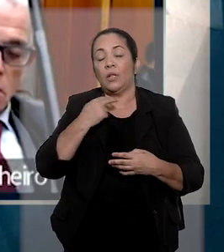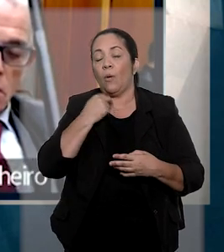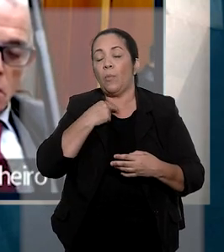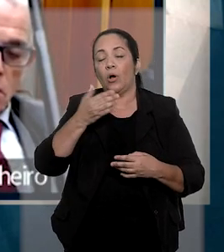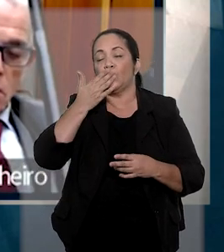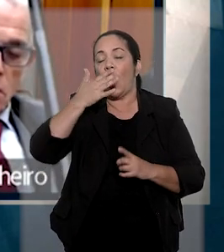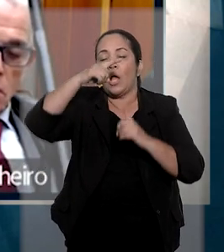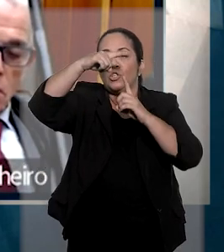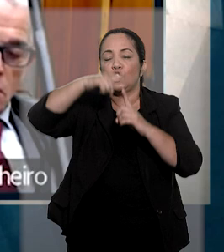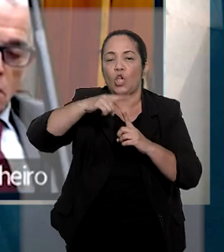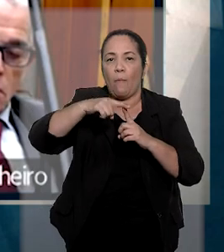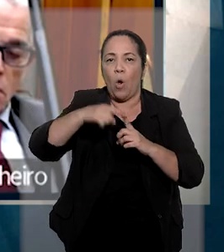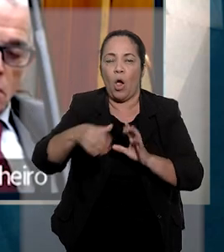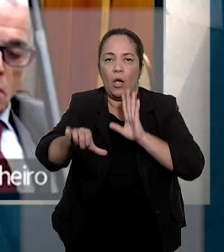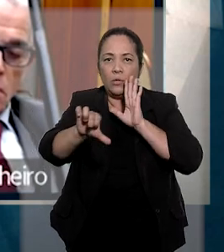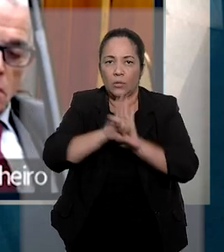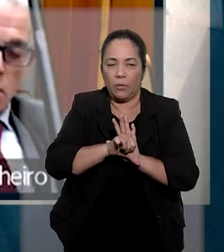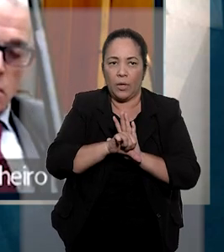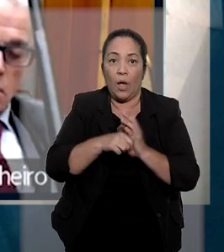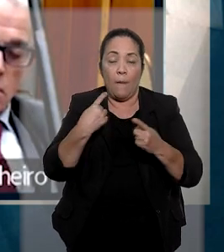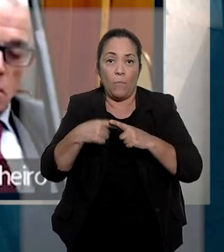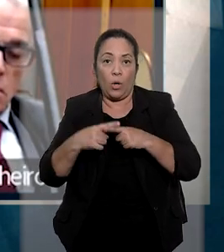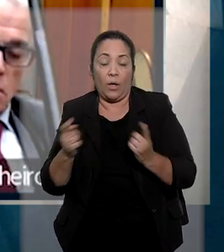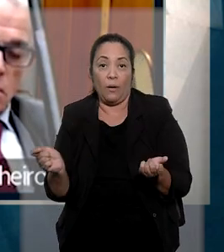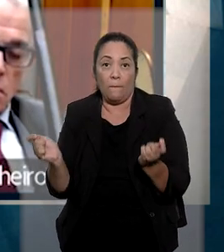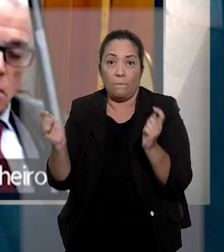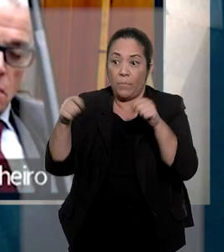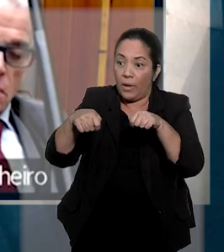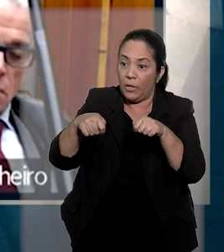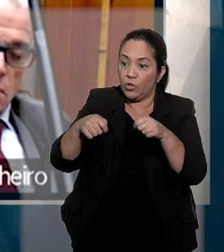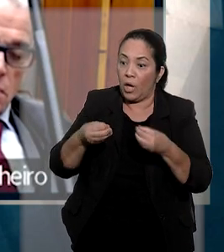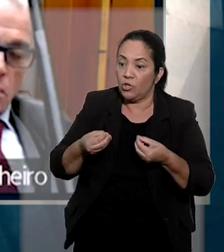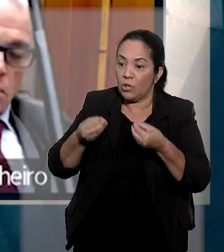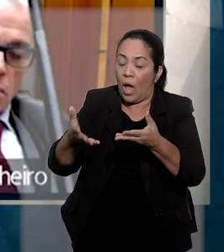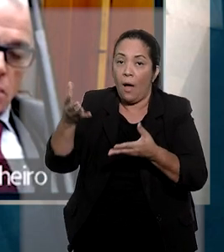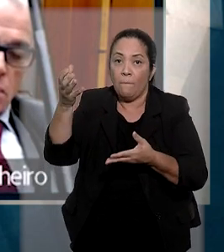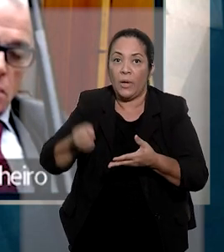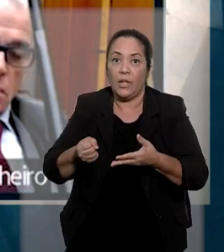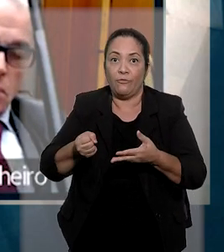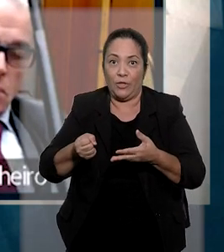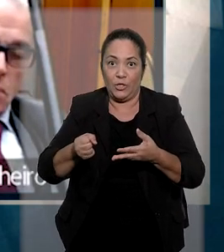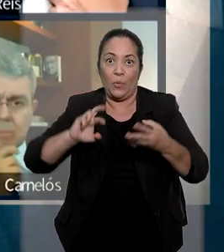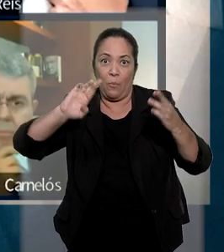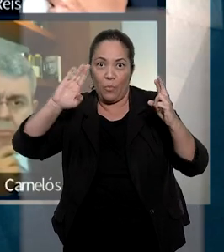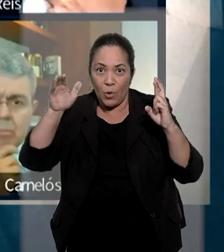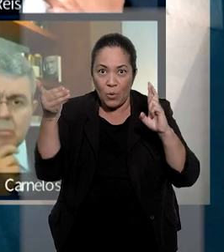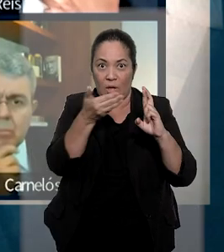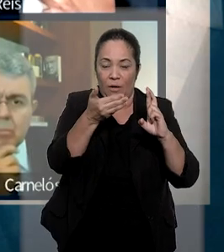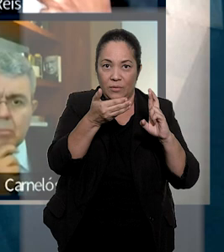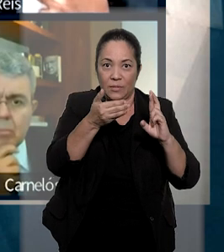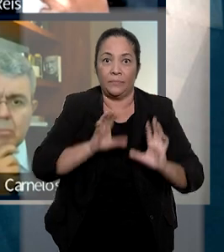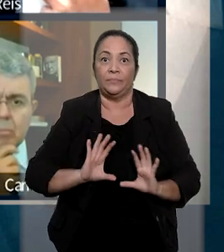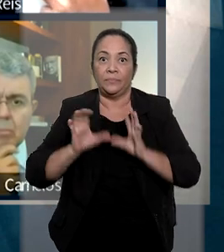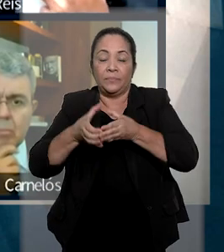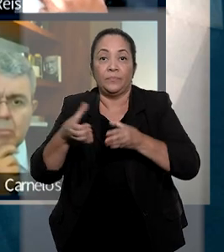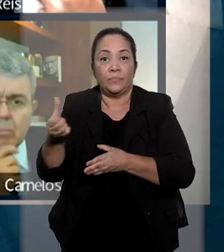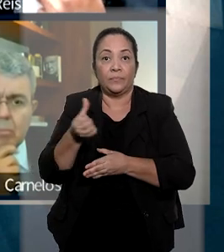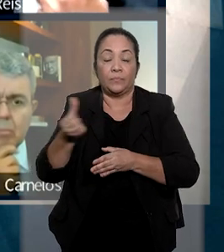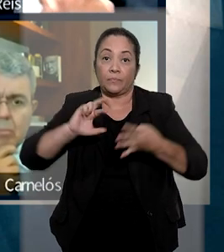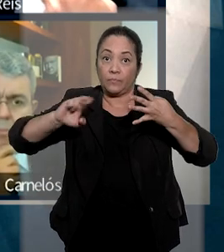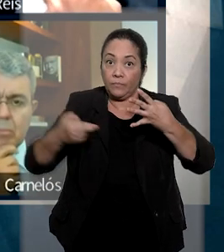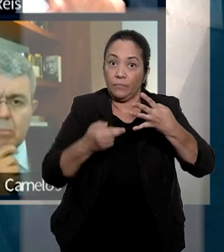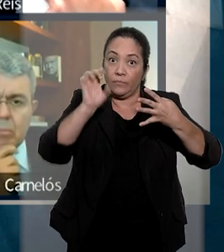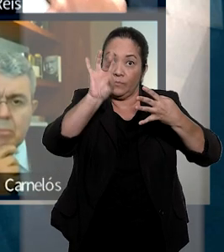conduta no recebimento da denúncia, pois permitiria a obtenção de benefícios pelos réus. A sexta turma, então, deu